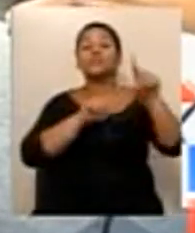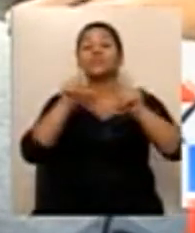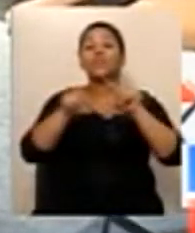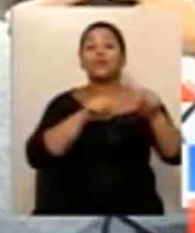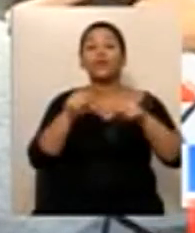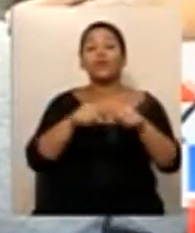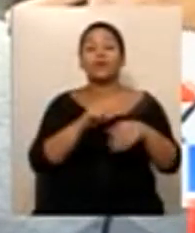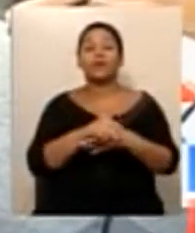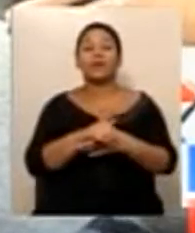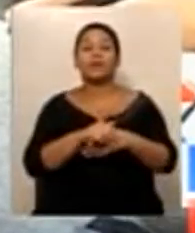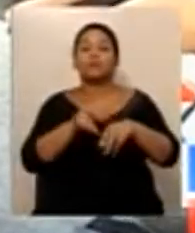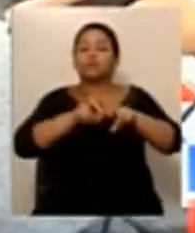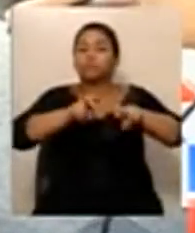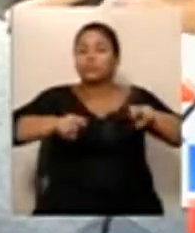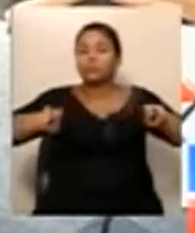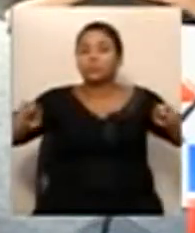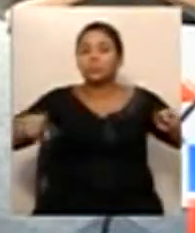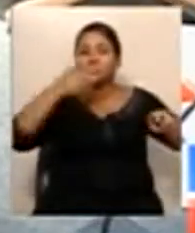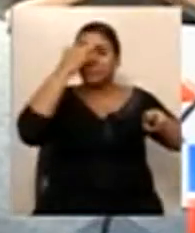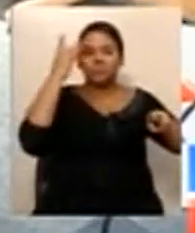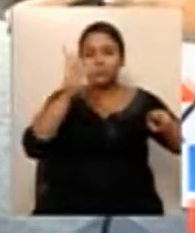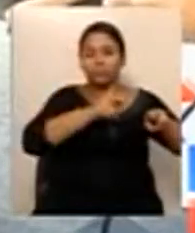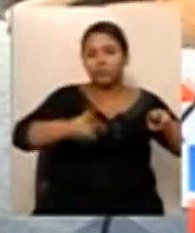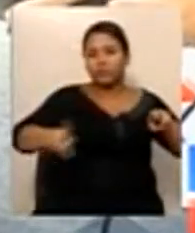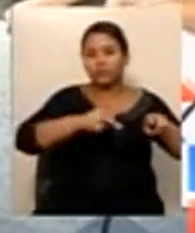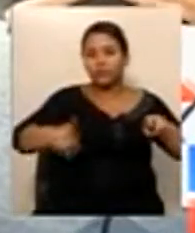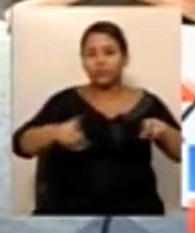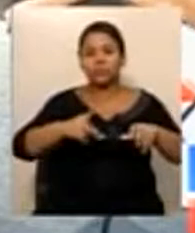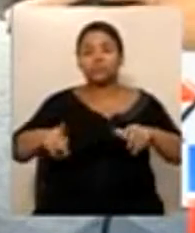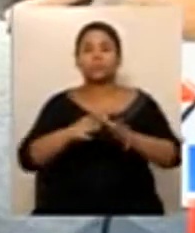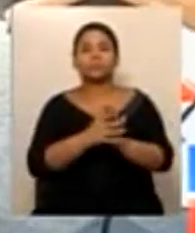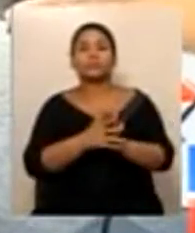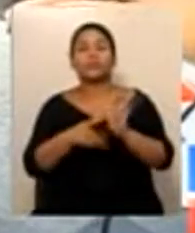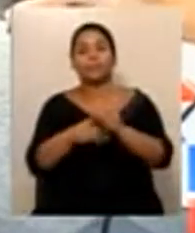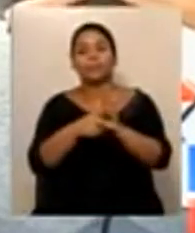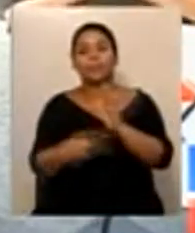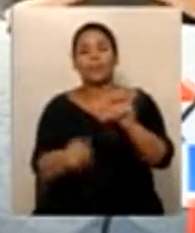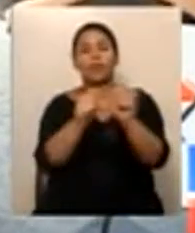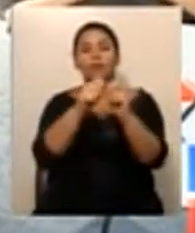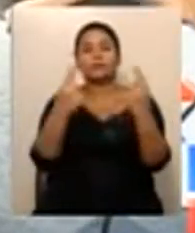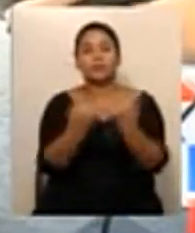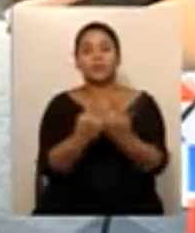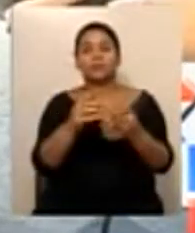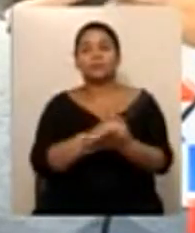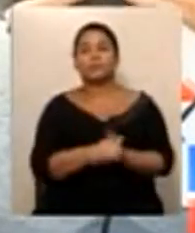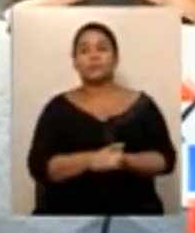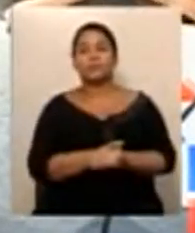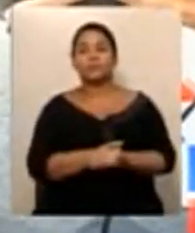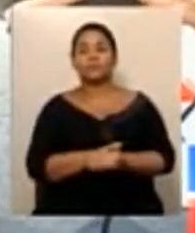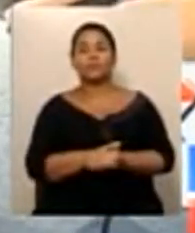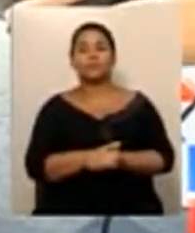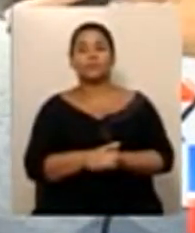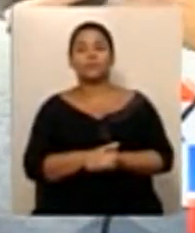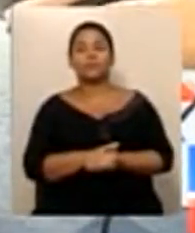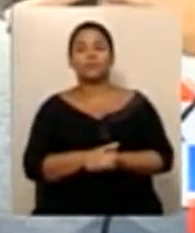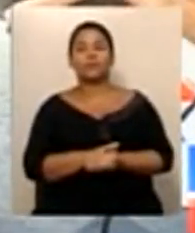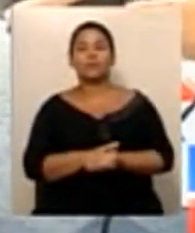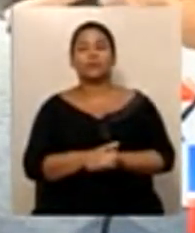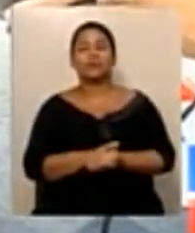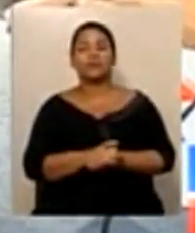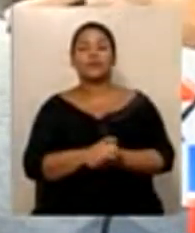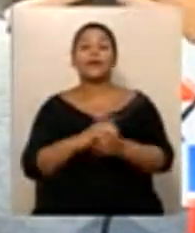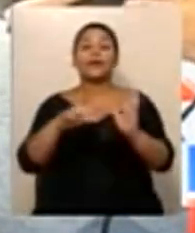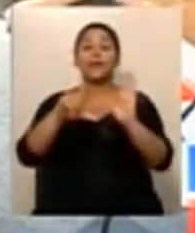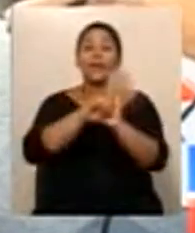da mesa diretora, quanto às eleições, não por boco, mas sim, como na Câmara dos Deputados, votação em